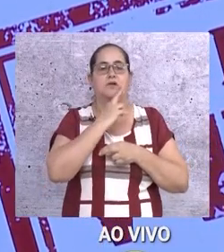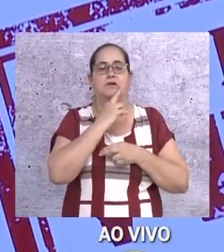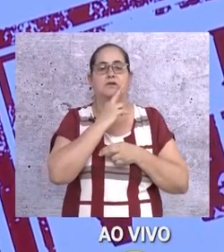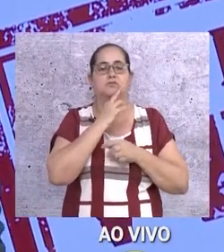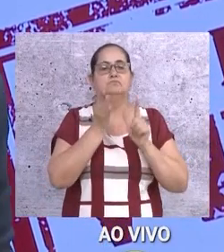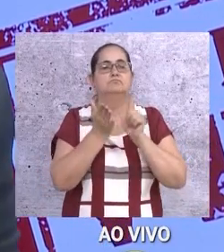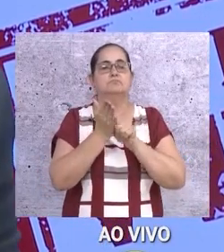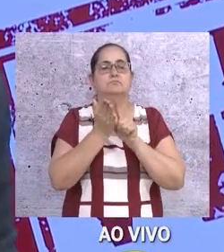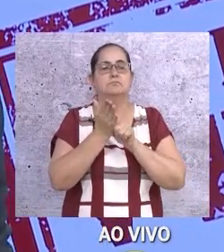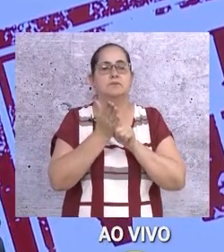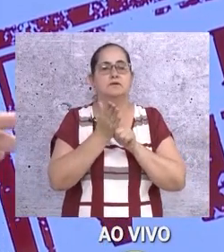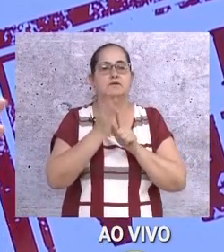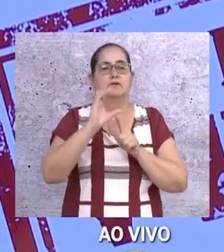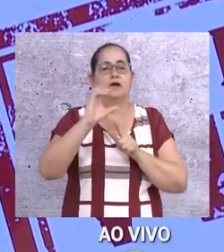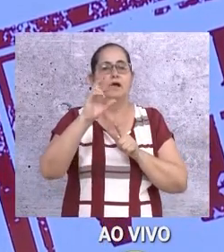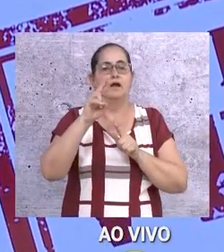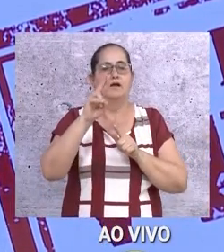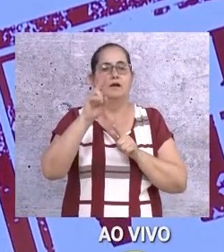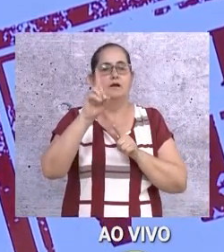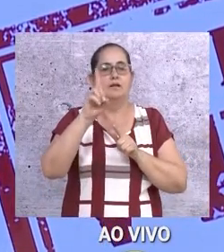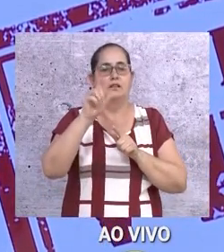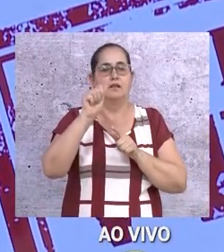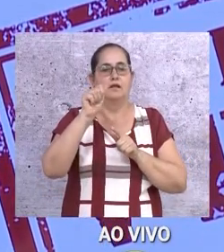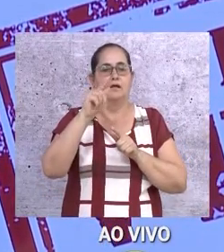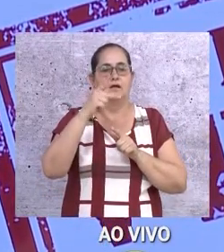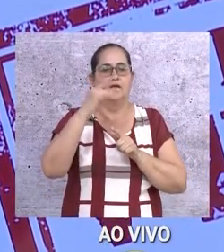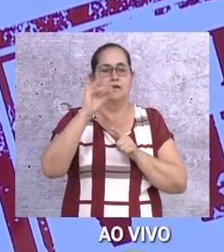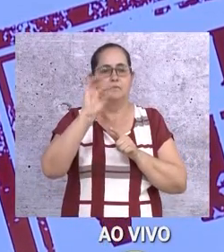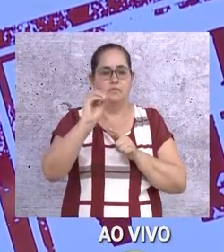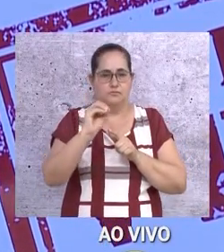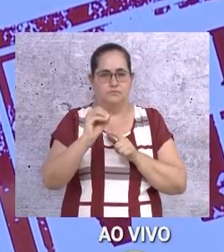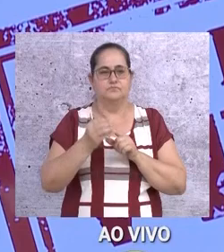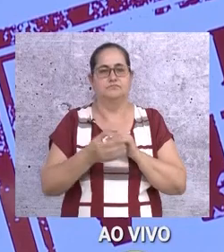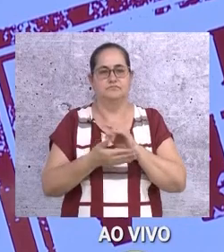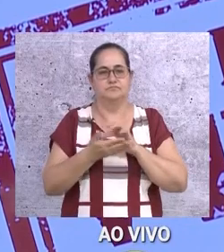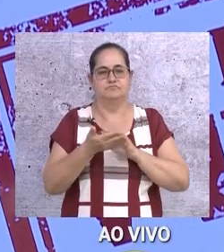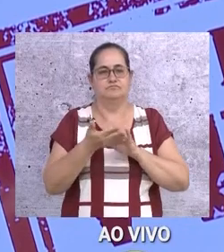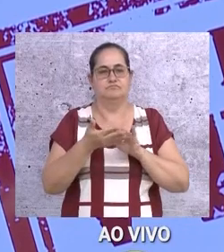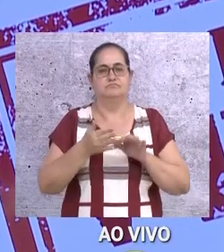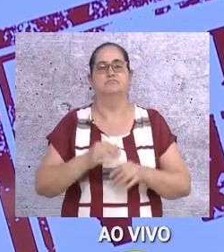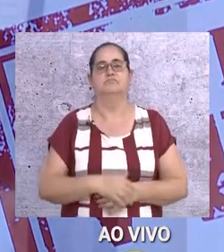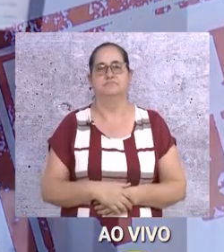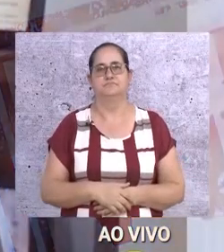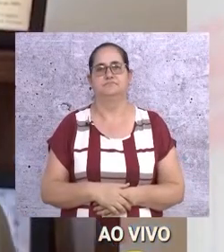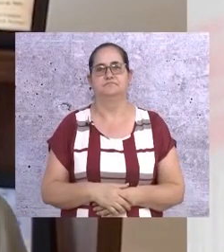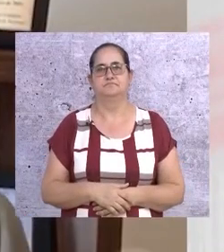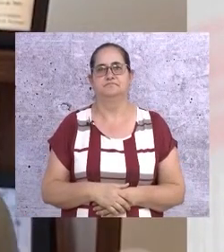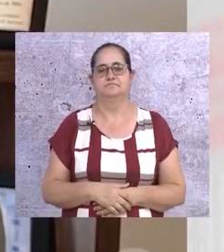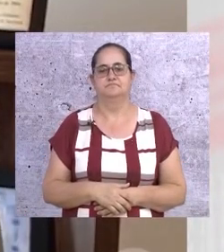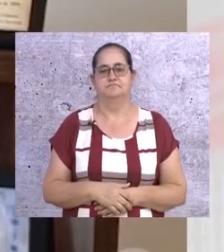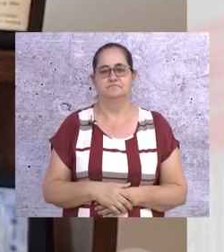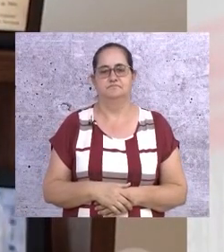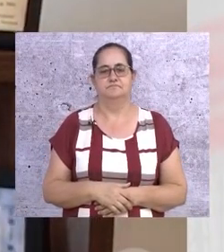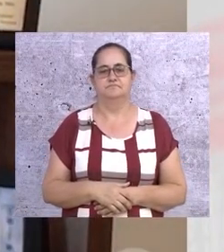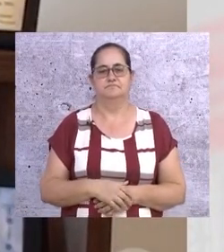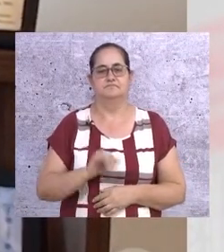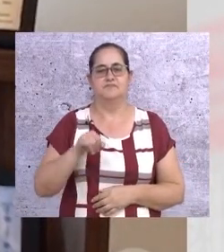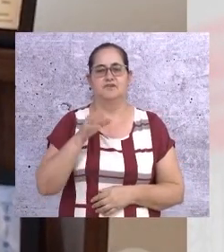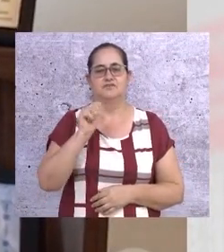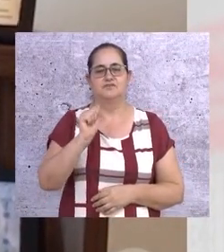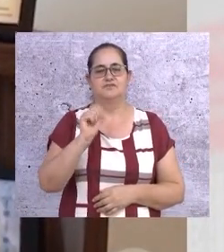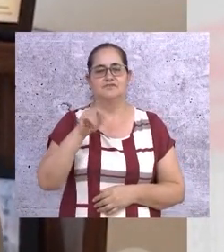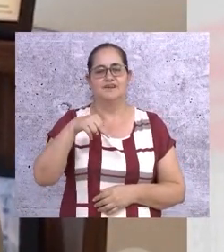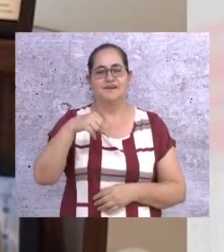cardápios dos restaurantes, em todo o estado de São Paulo. Roda o VT do nosso querido deputado. Jean Dornelas, um